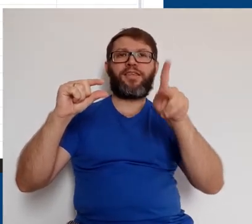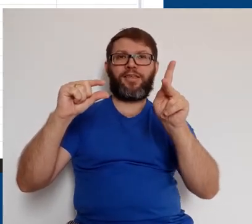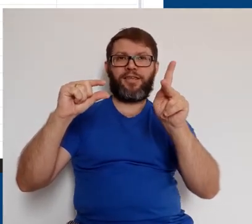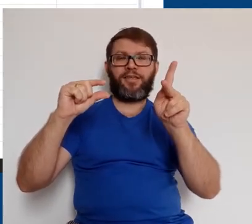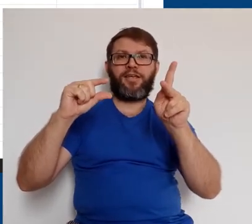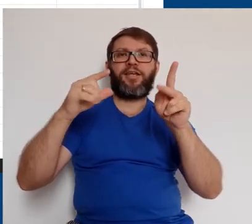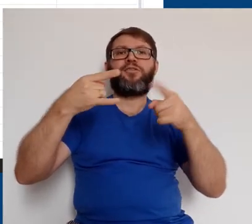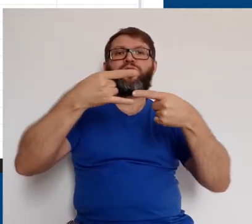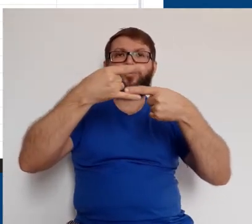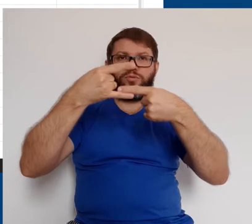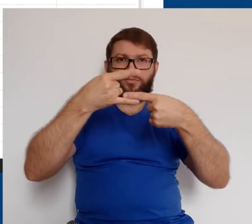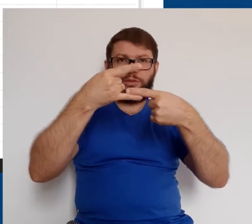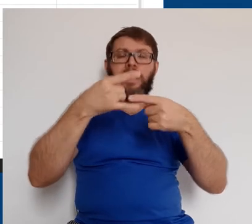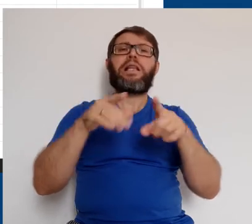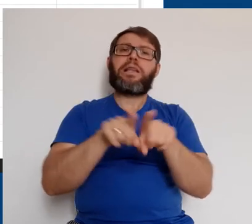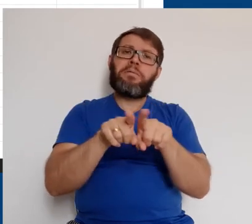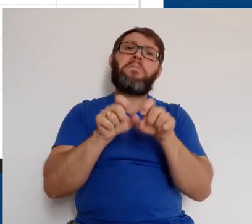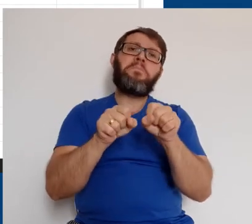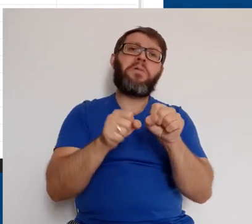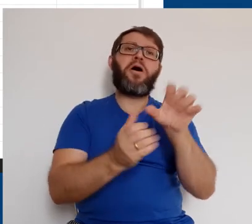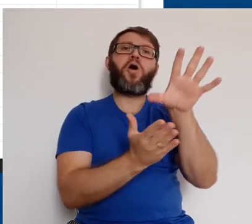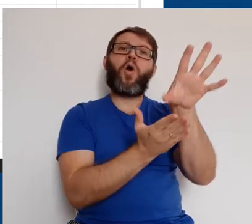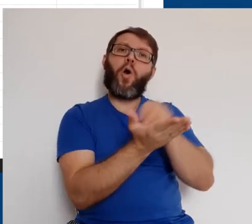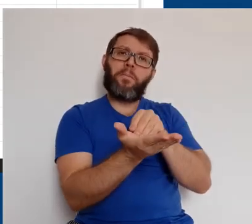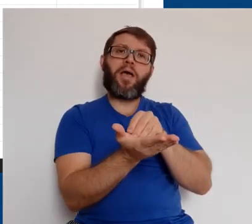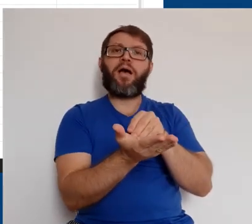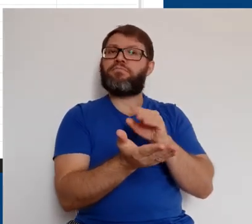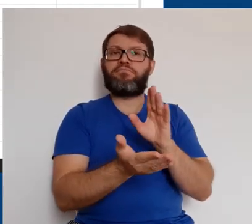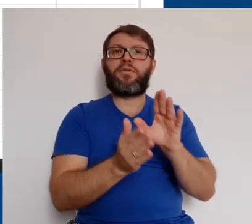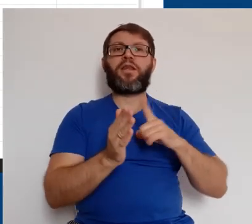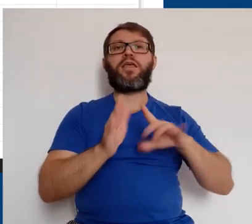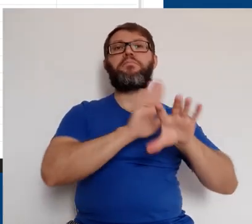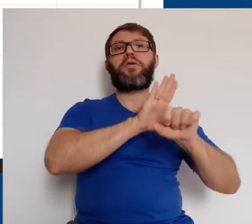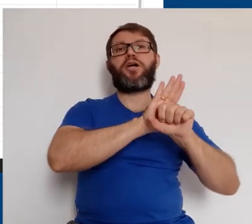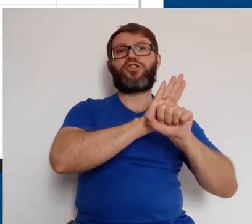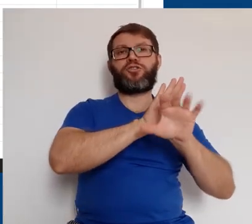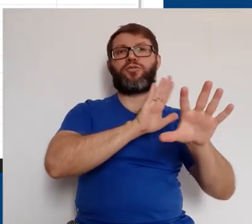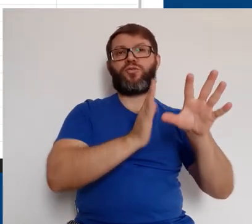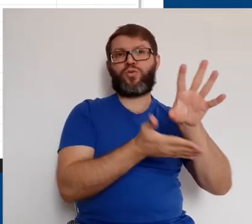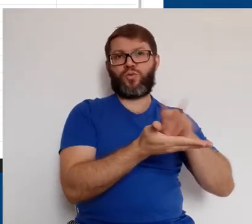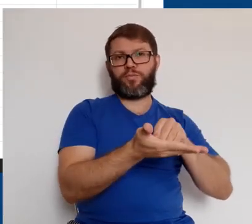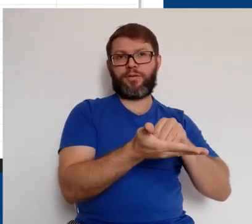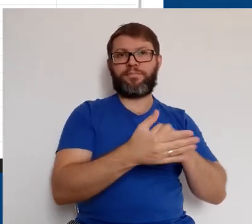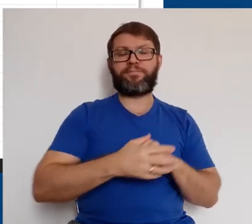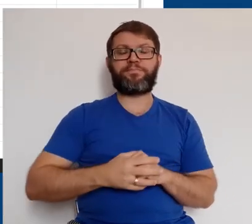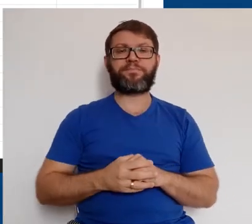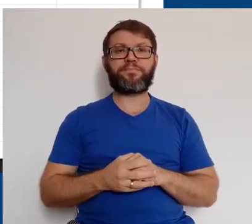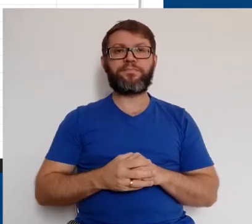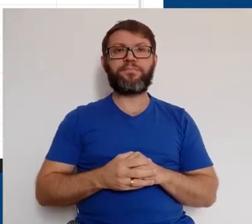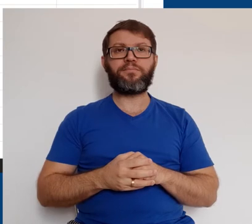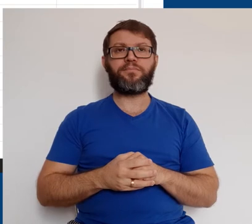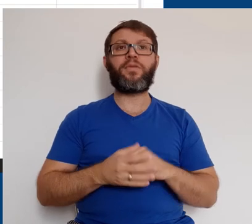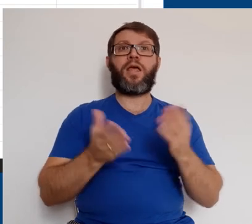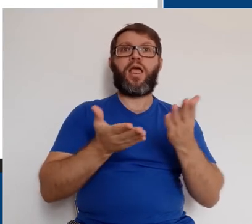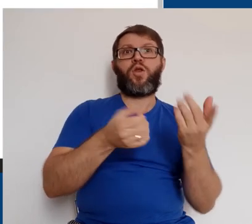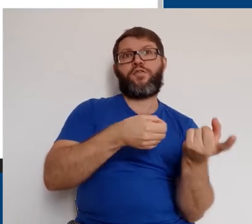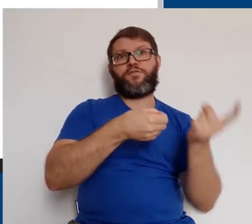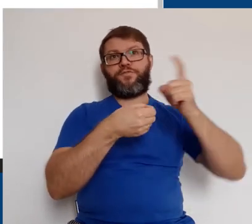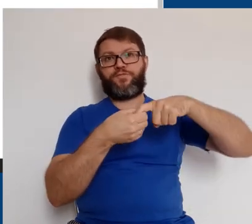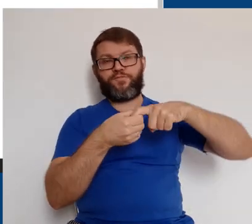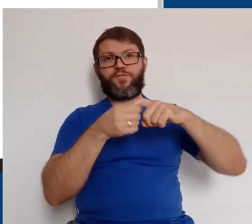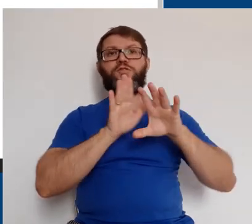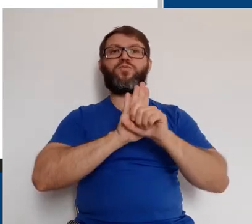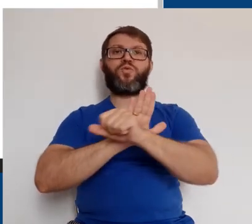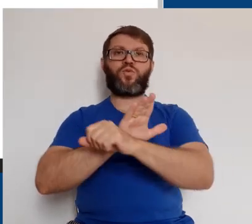da sala do Google Meet. Podemos também clicar no ícone Copiar, que fica à direita. A